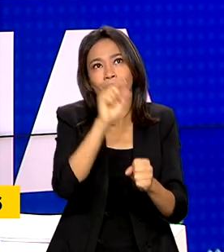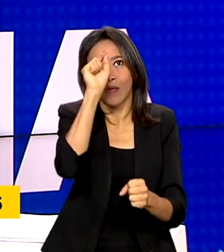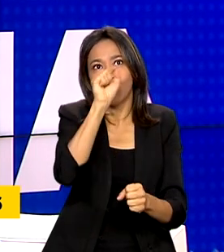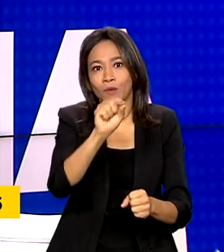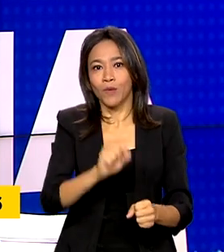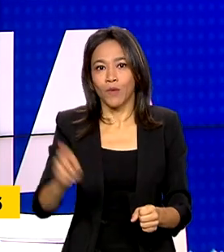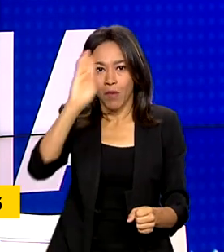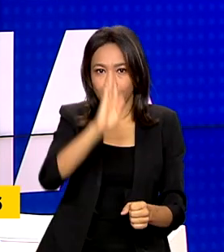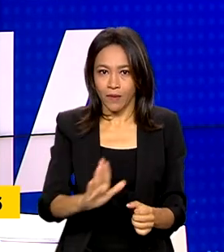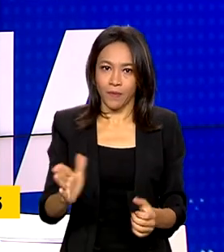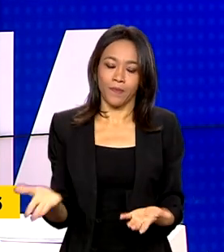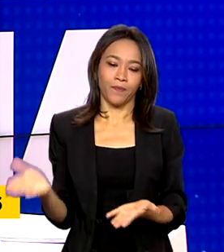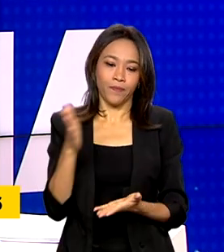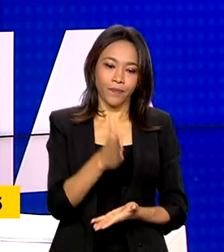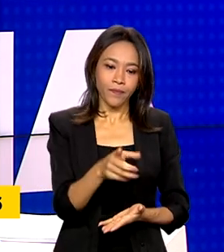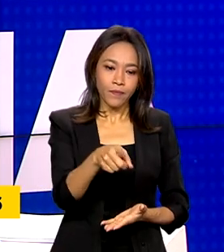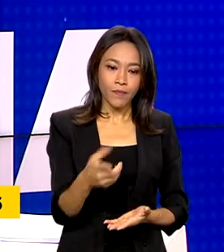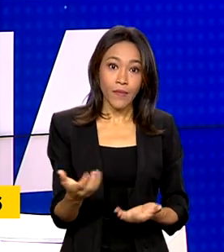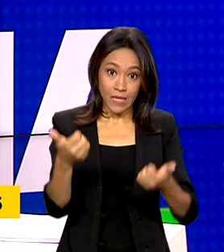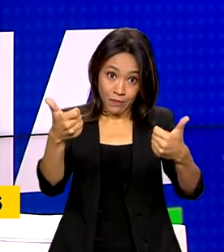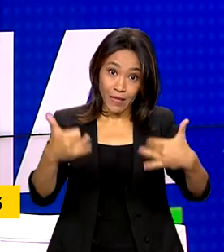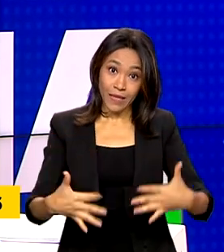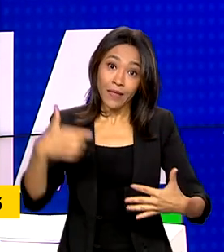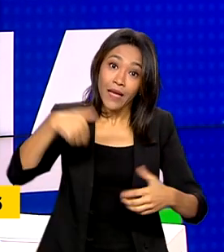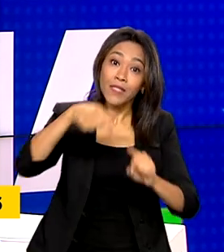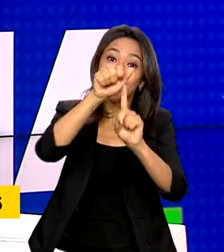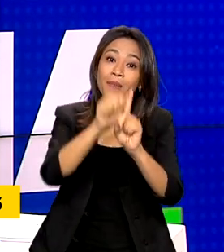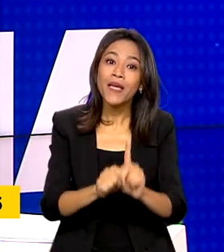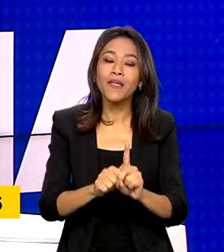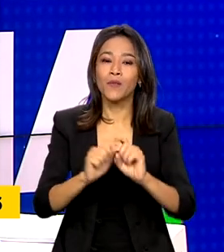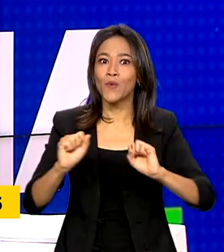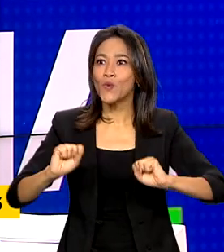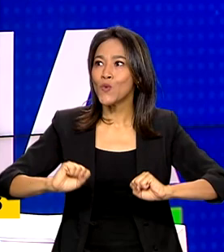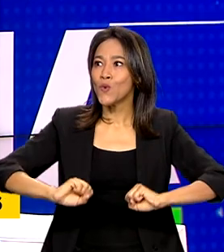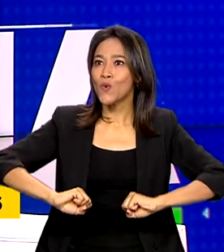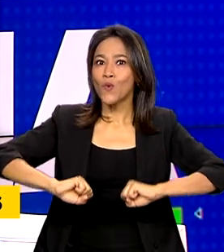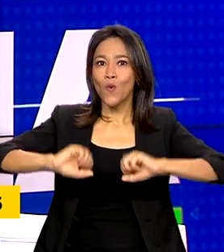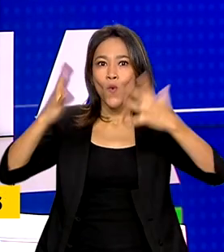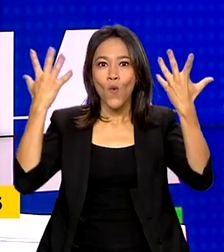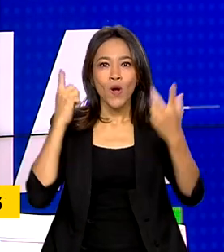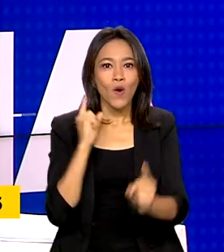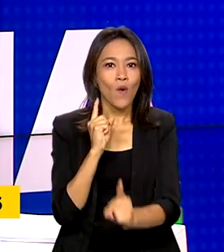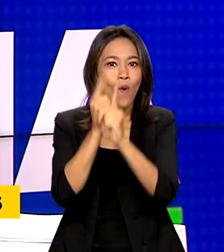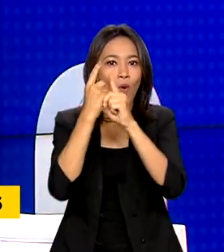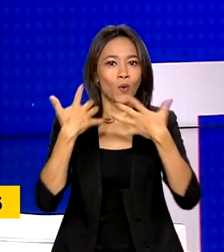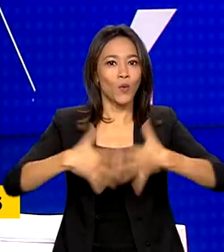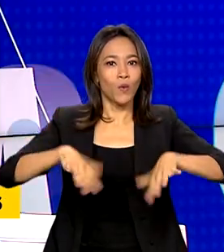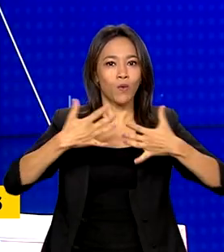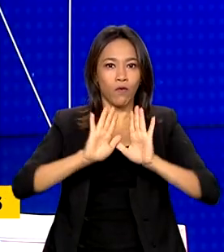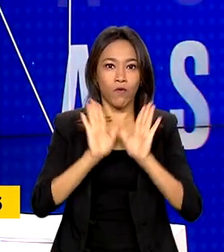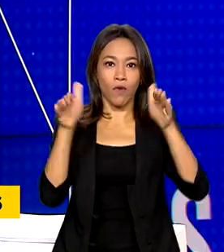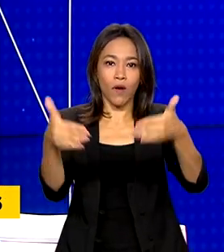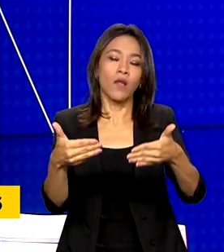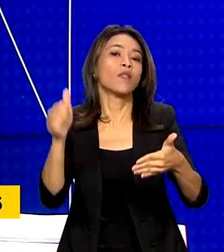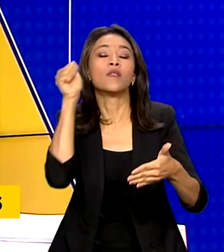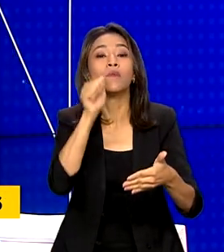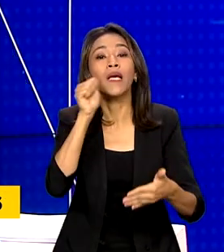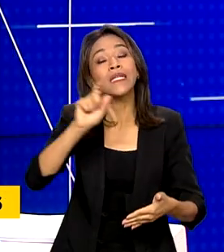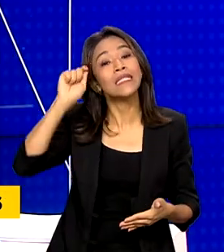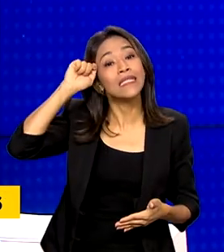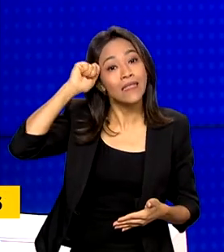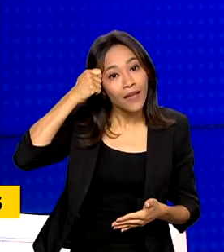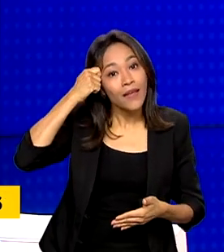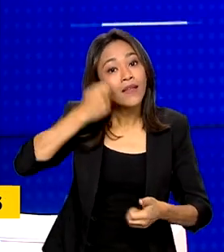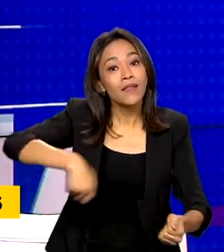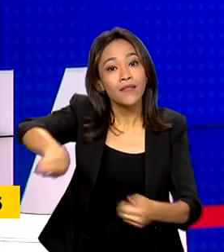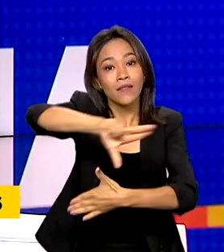Esse mês vai ser marcado pelo maior evento cultural voltado às mulheres negras da América Latina.